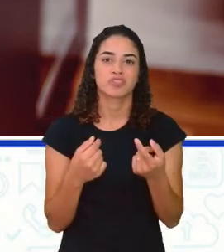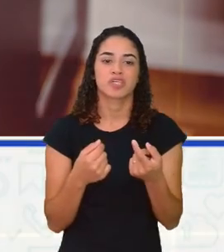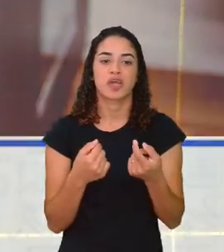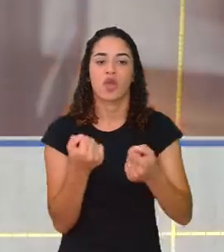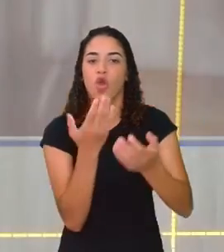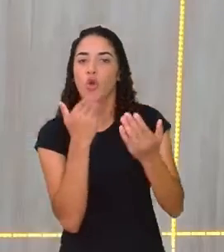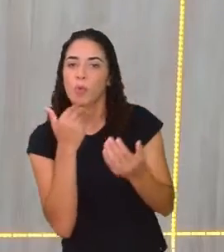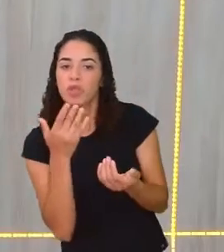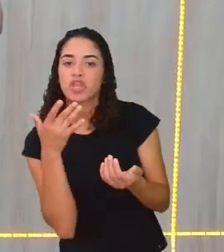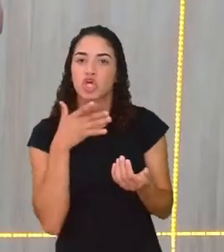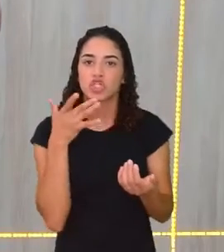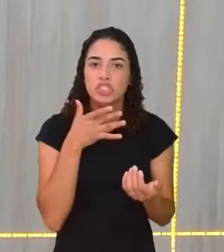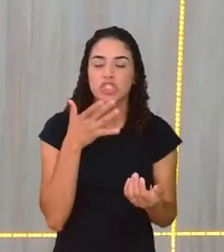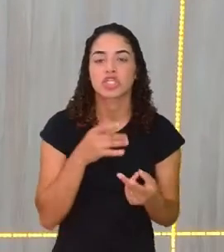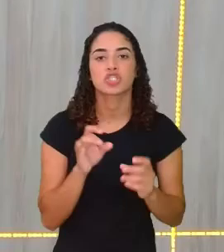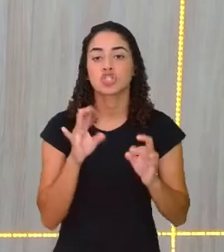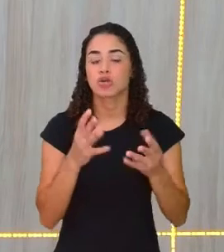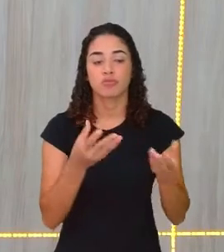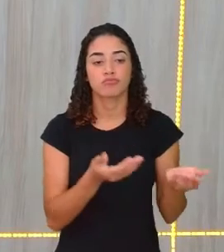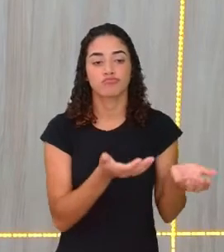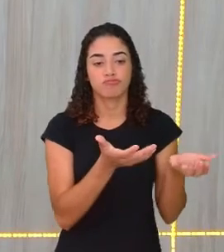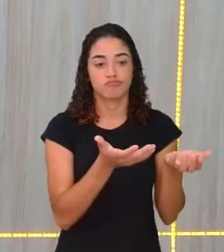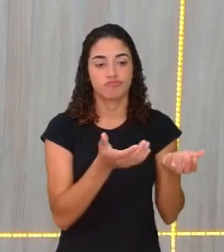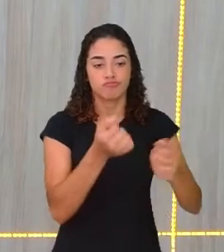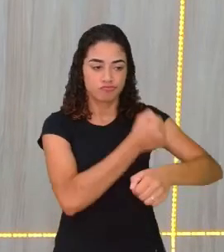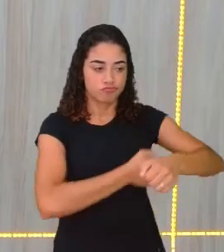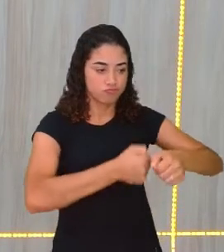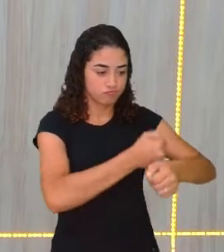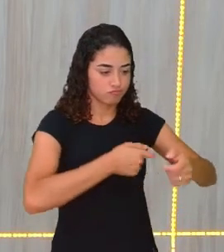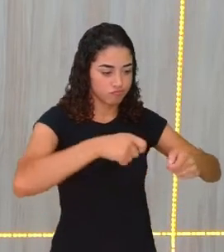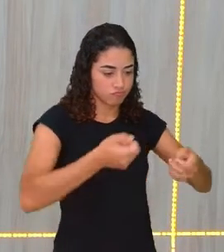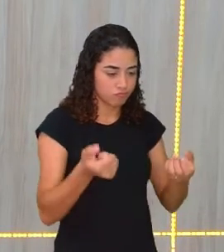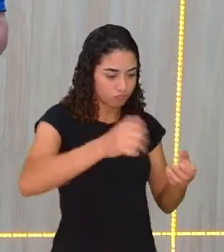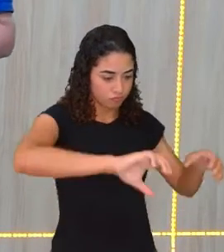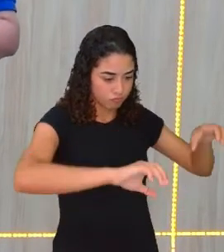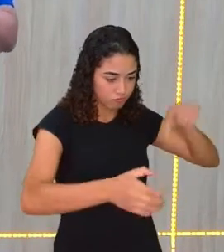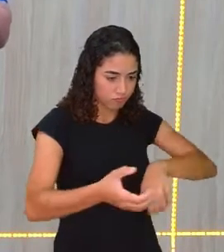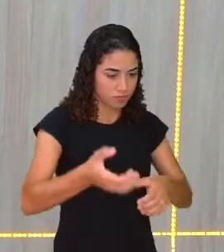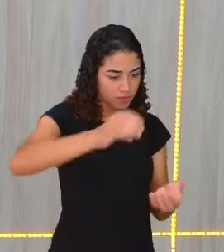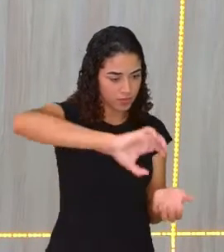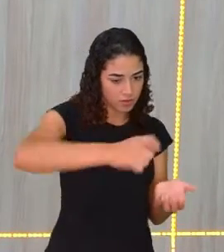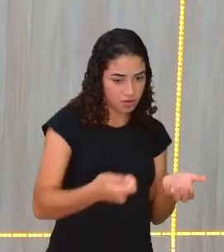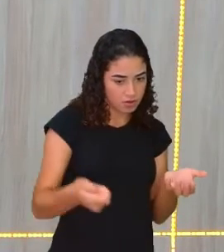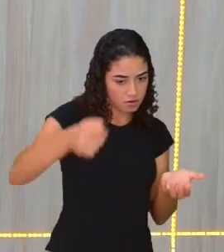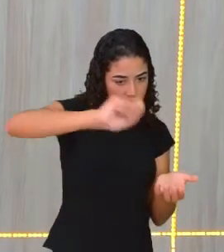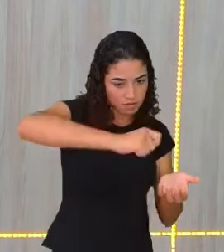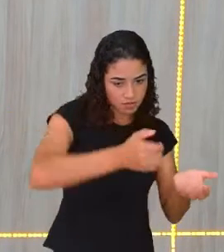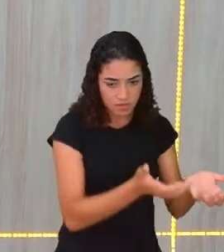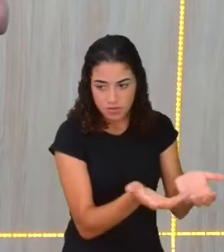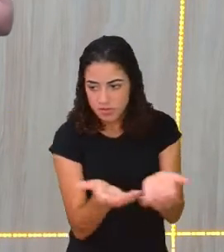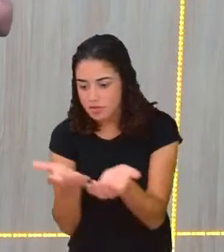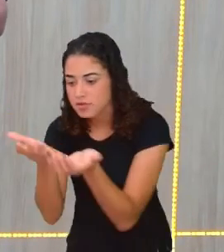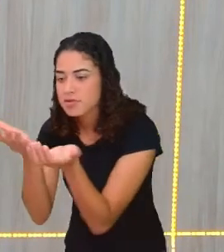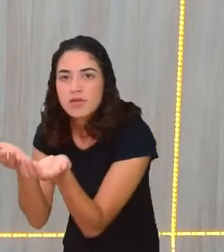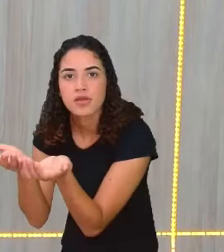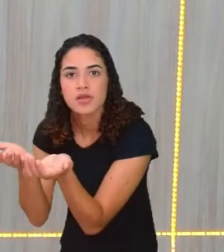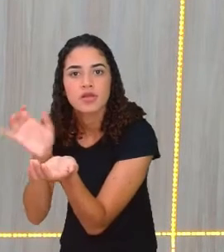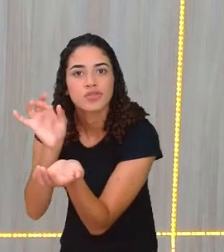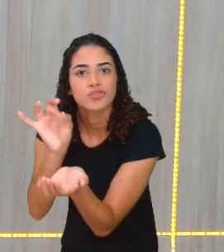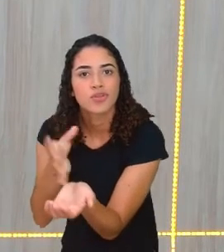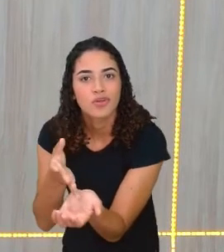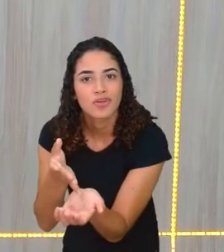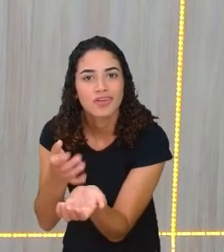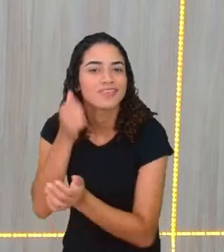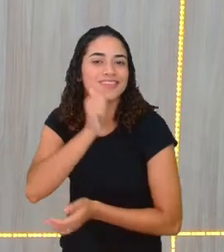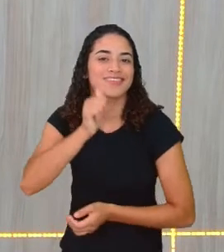gostosa, não é, E servir de diferentes formas, então a Conceição Evaristo, ela trabalha com